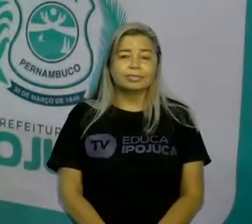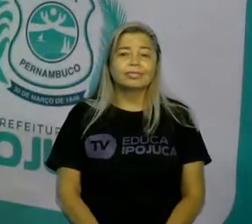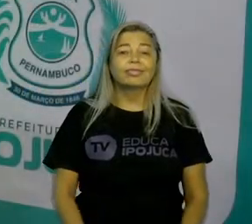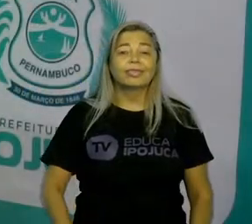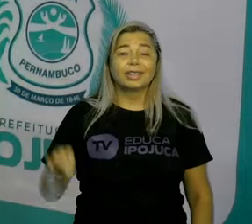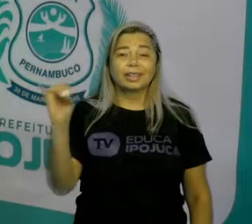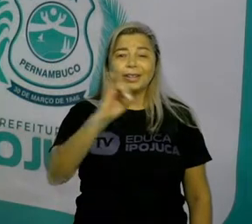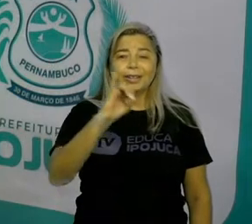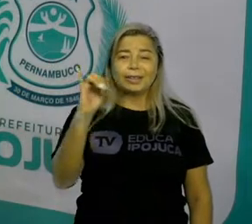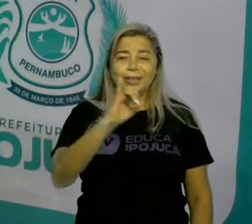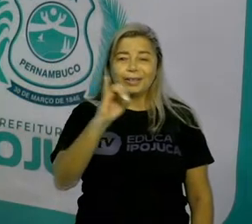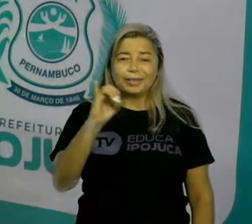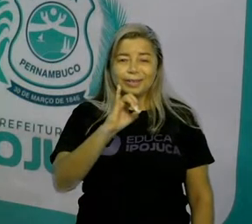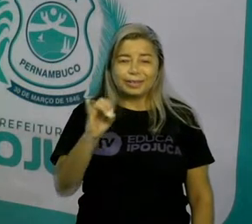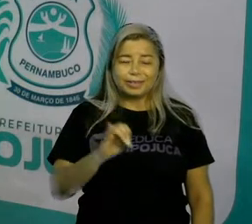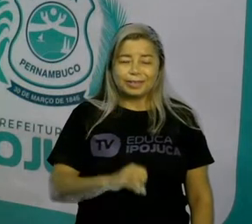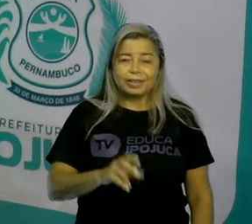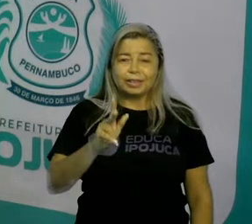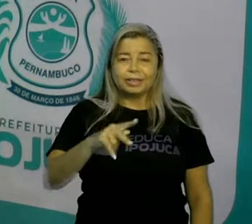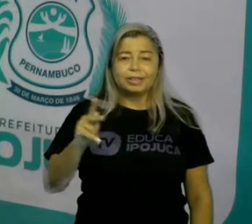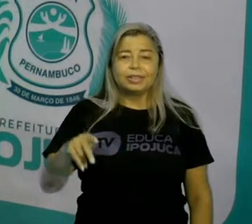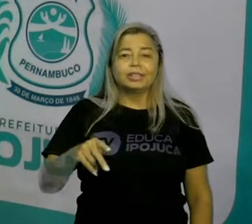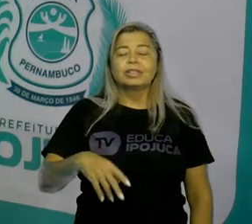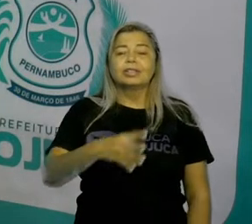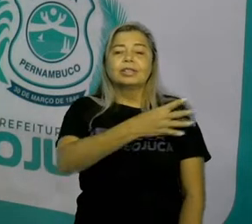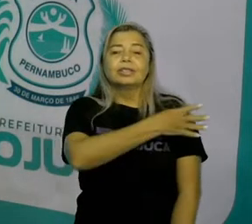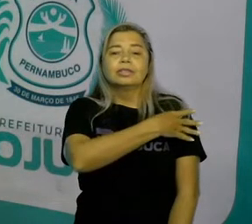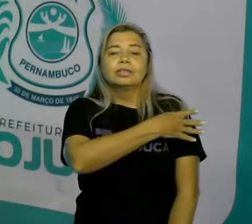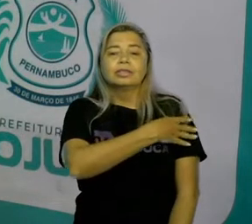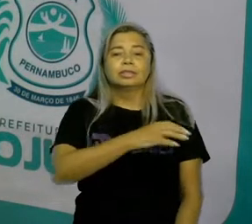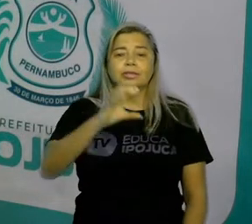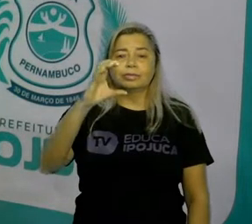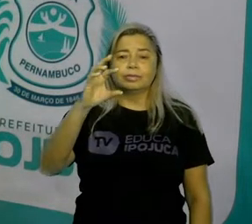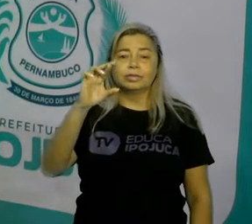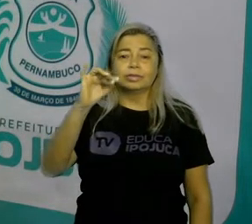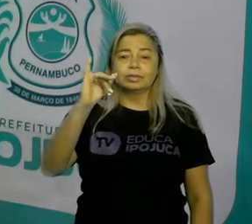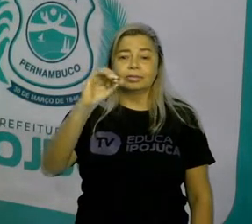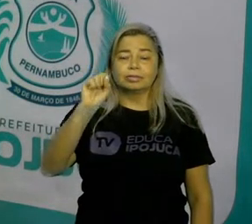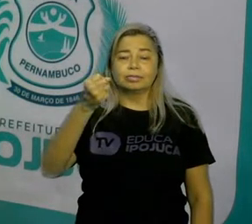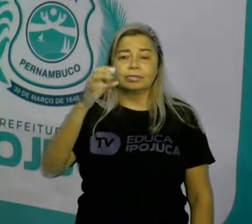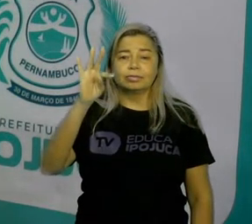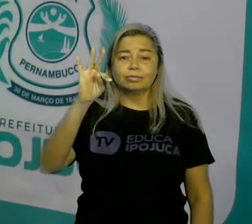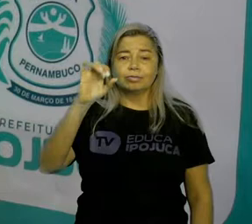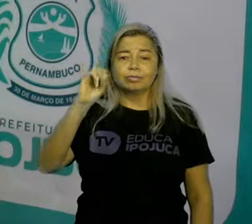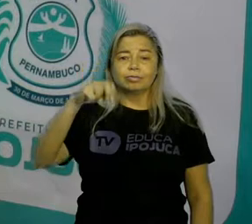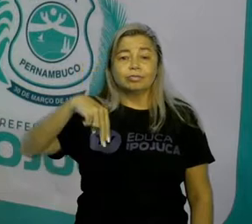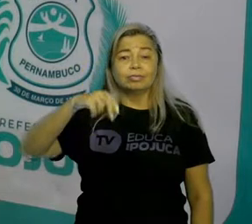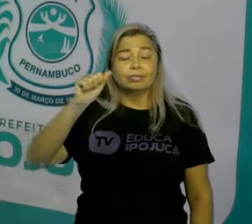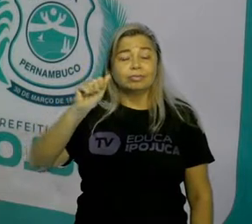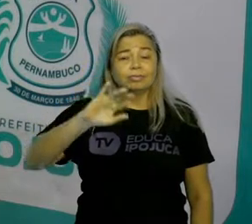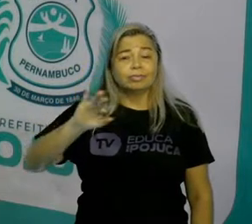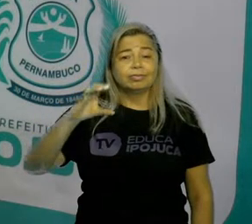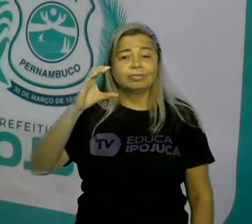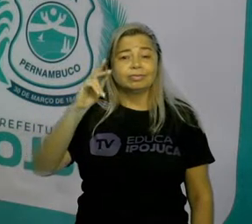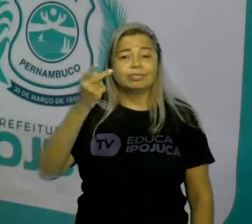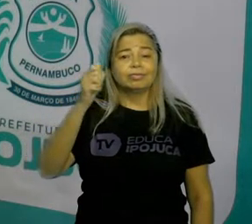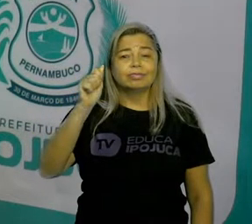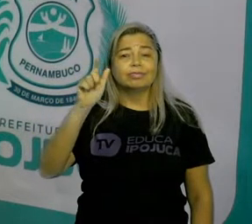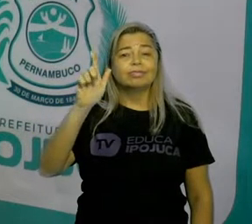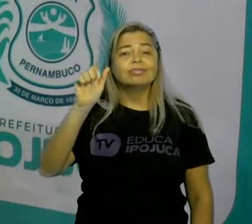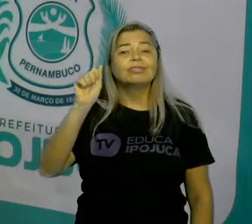Olá, meu nome é Cristina Chagas, sou professora do quarto ano e hoje nós vamos ter uma aula de história sobre